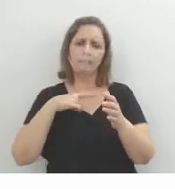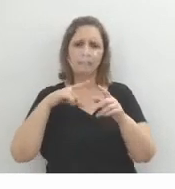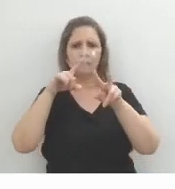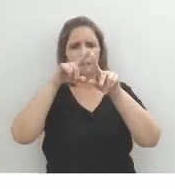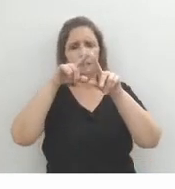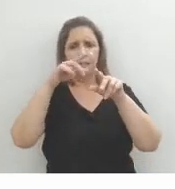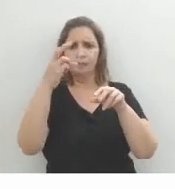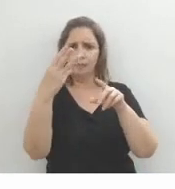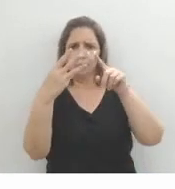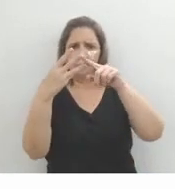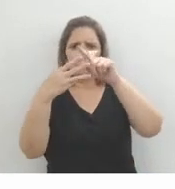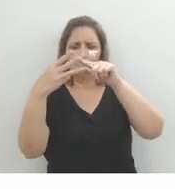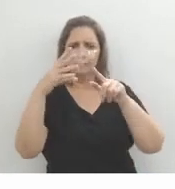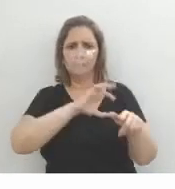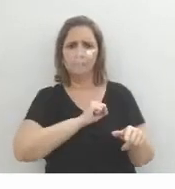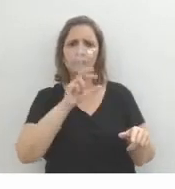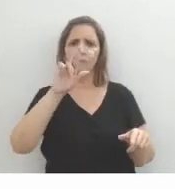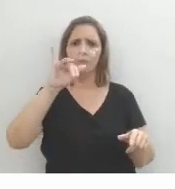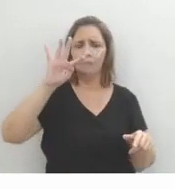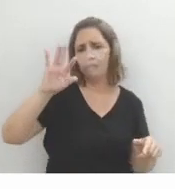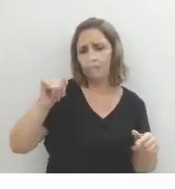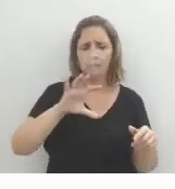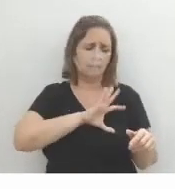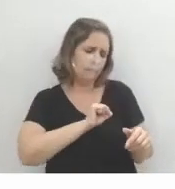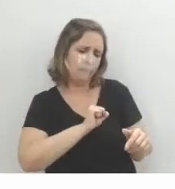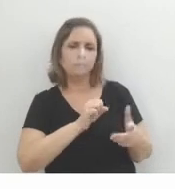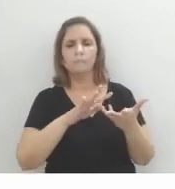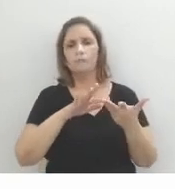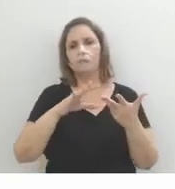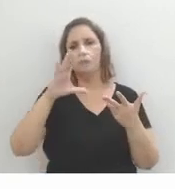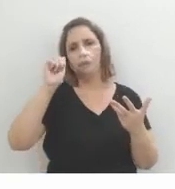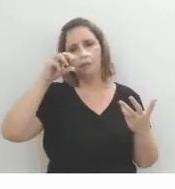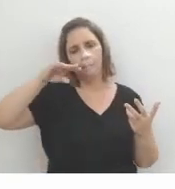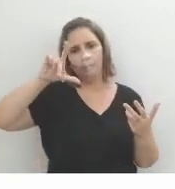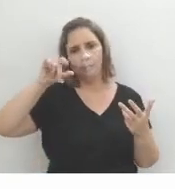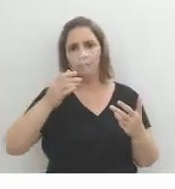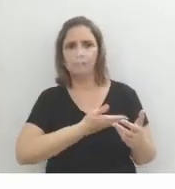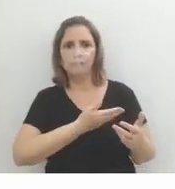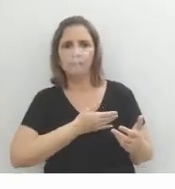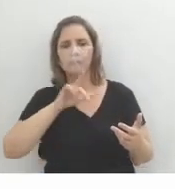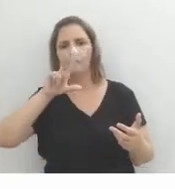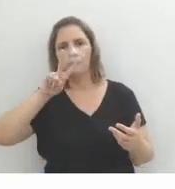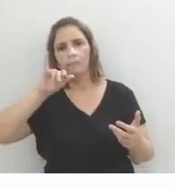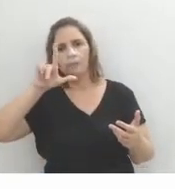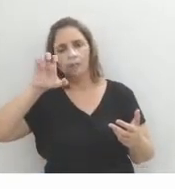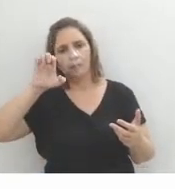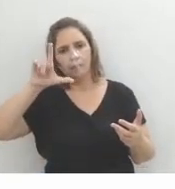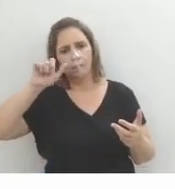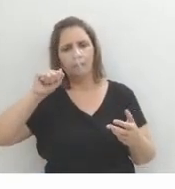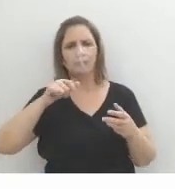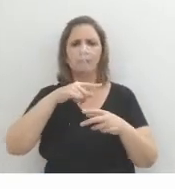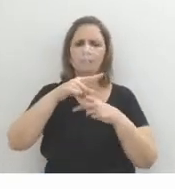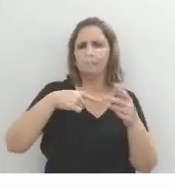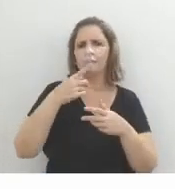triângulo amoroso, Rita, que se apaixona por Camilo, que é amigo de Vilela, né? E